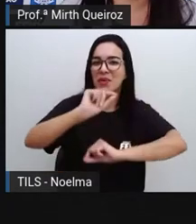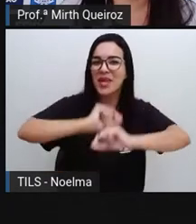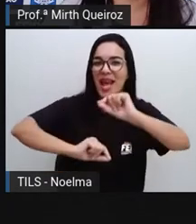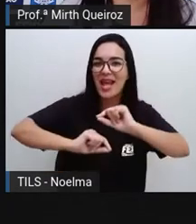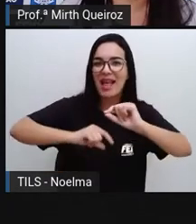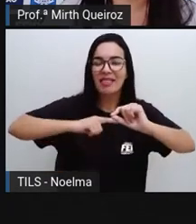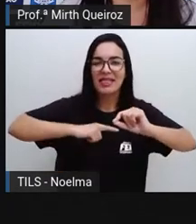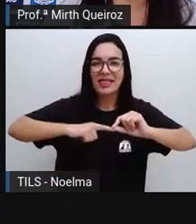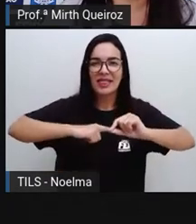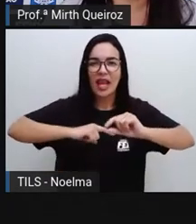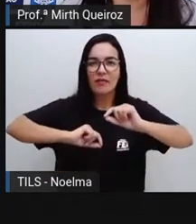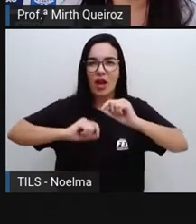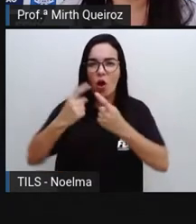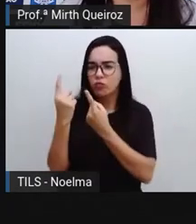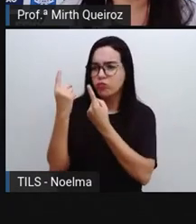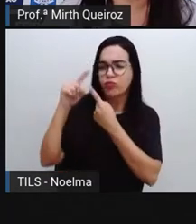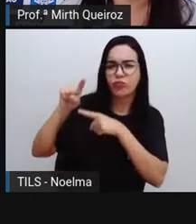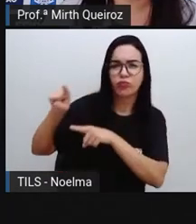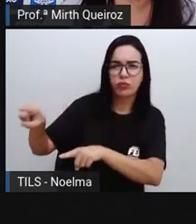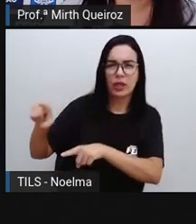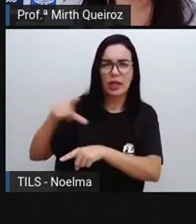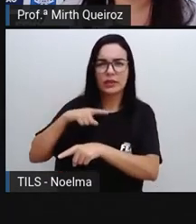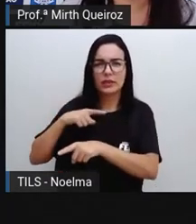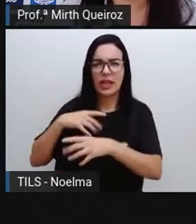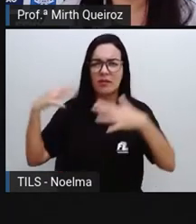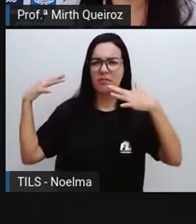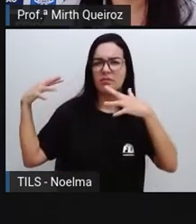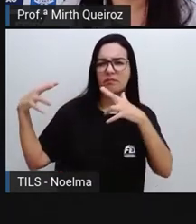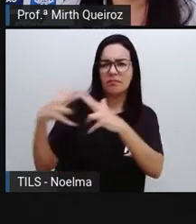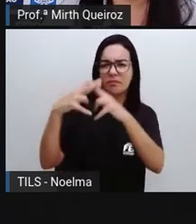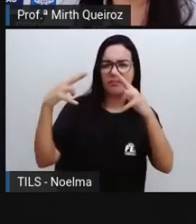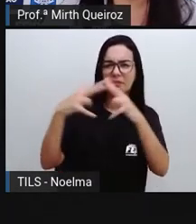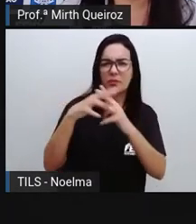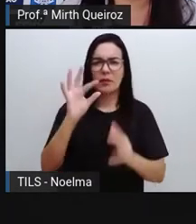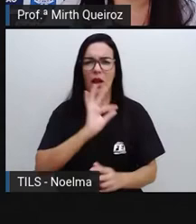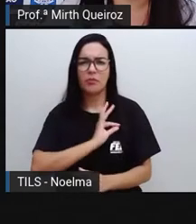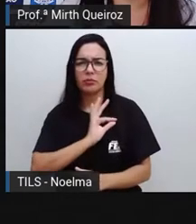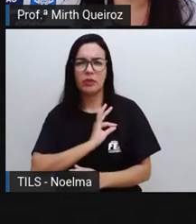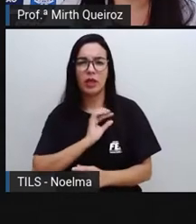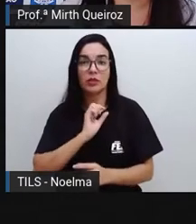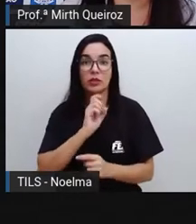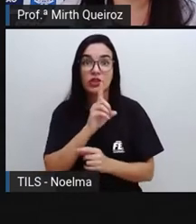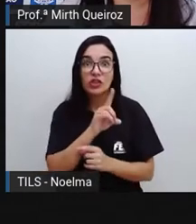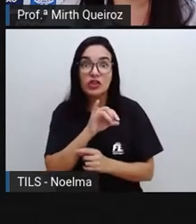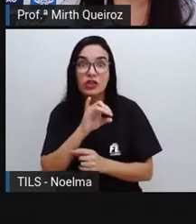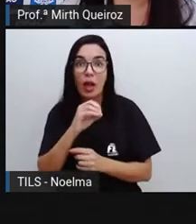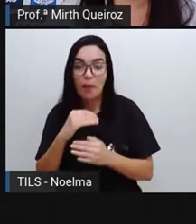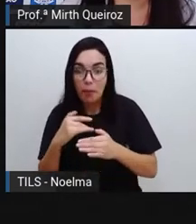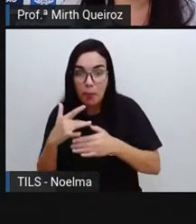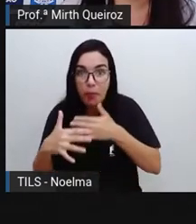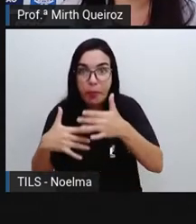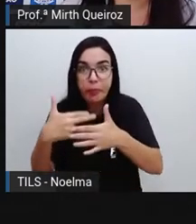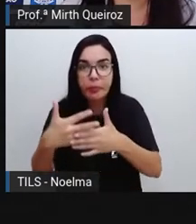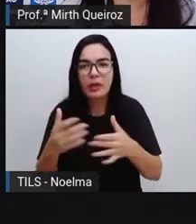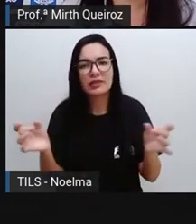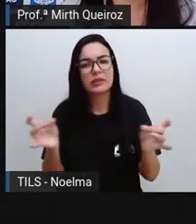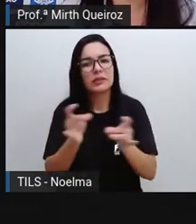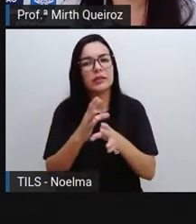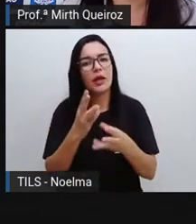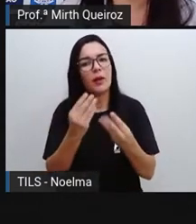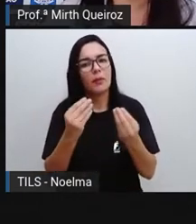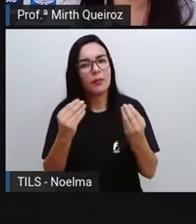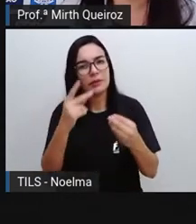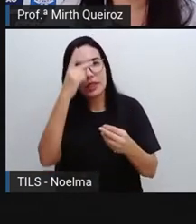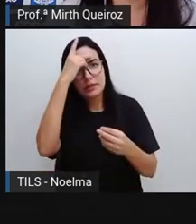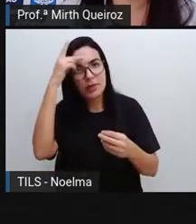ato em oposição a tais medidas acabou gerando confrontos com a polícia, que duraram aí dias, terminando com muitas pessoas